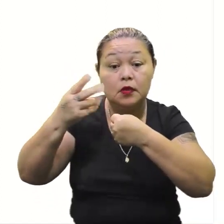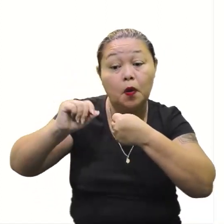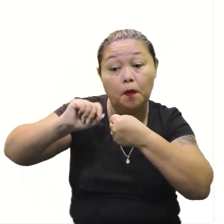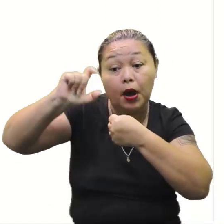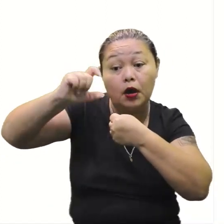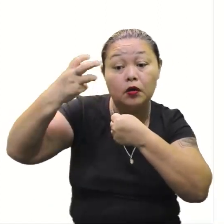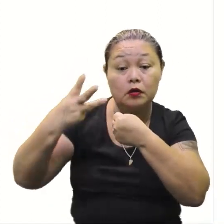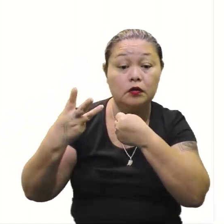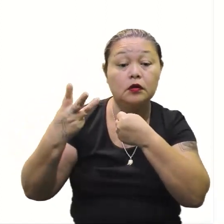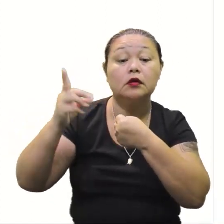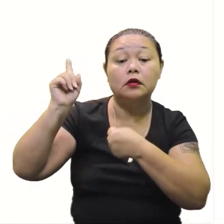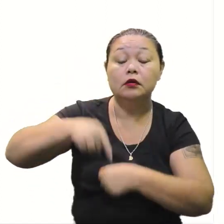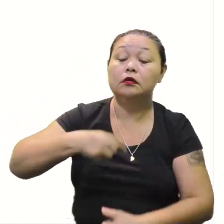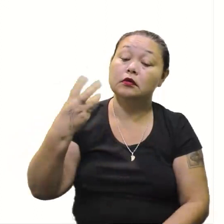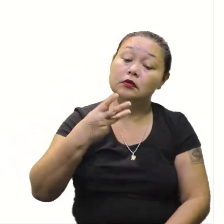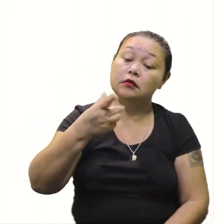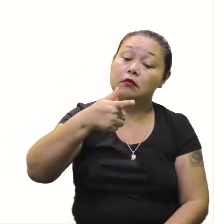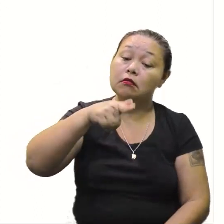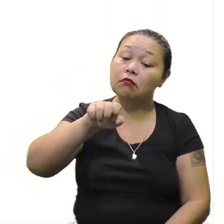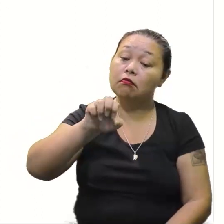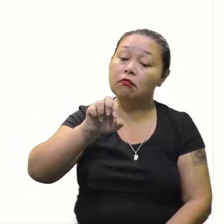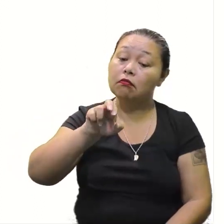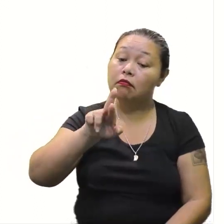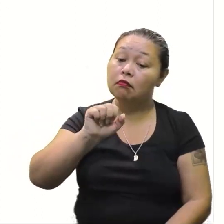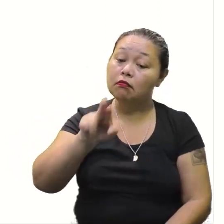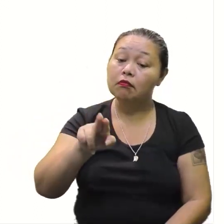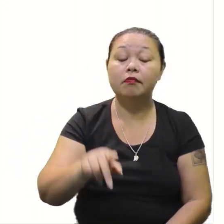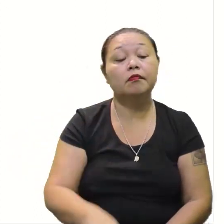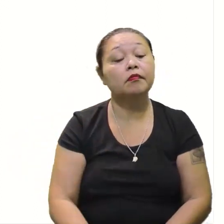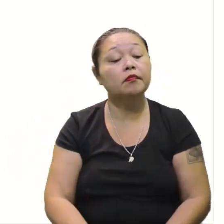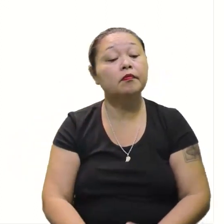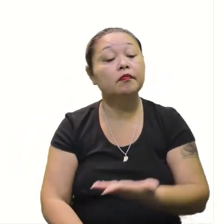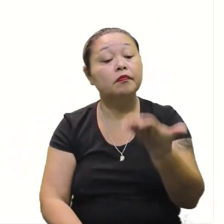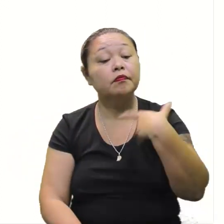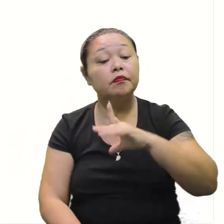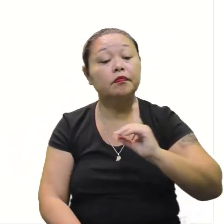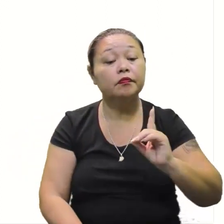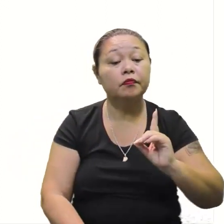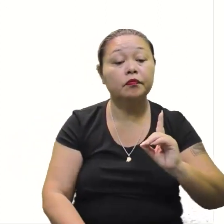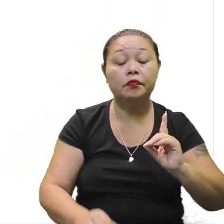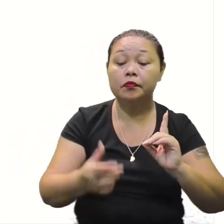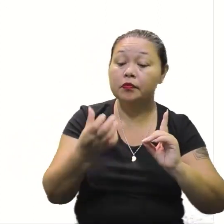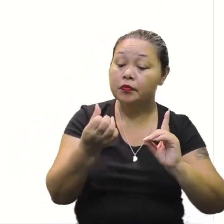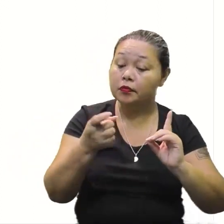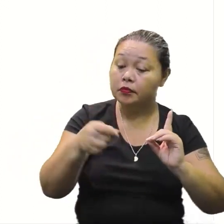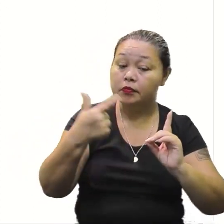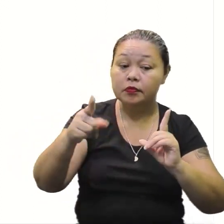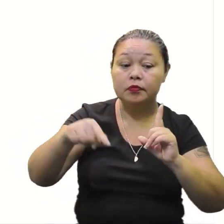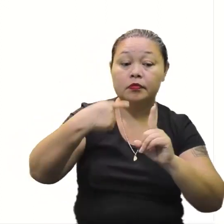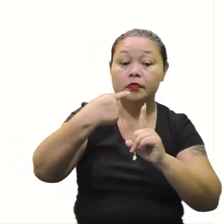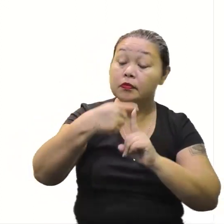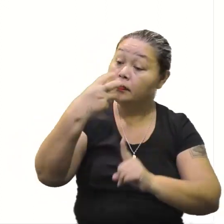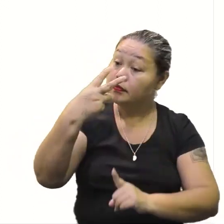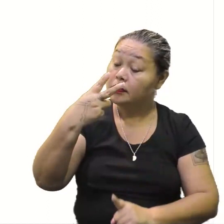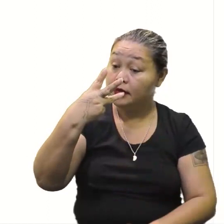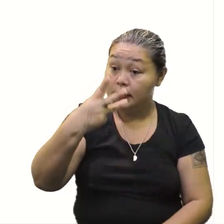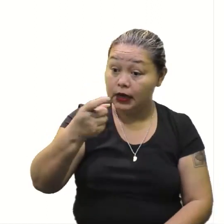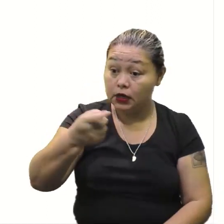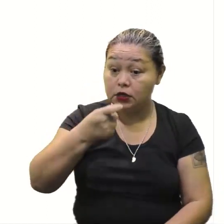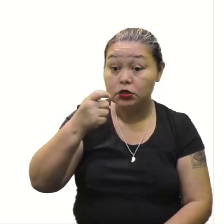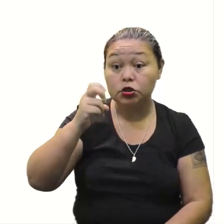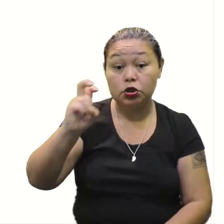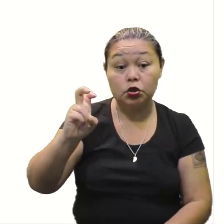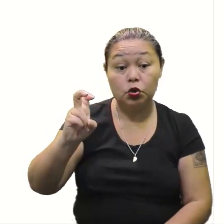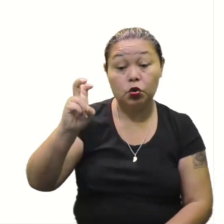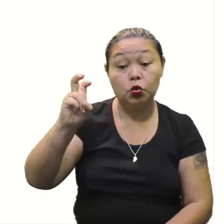maior é o 3. Ah, então o terceiro? Grau. Grau. Letra D, 6X ao quadrado mais 3X à quinta igual